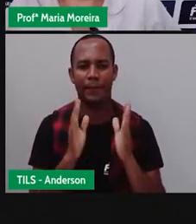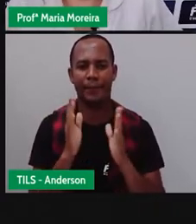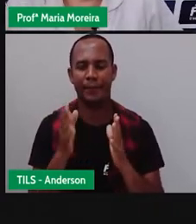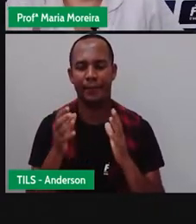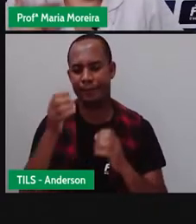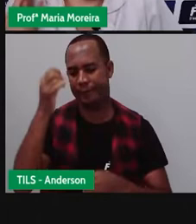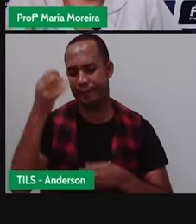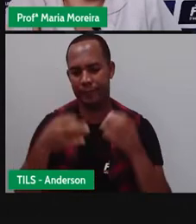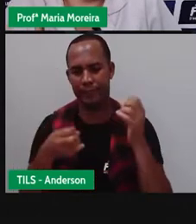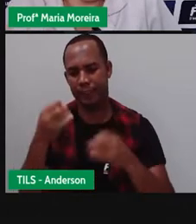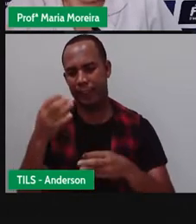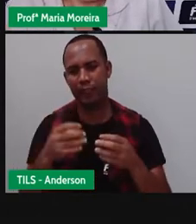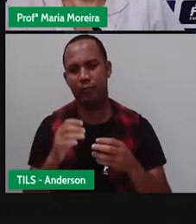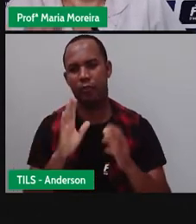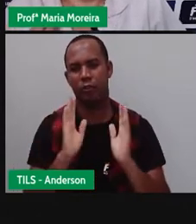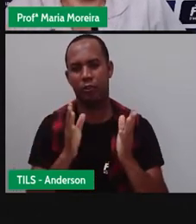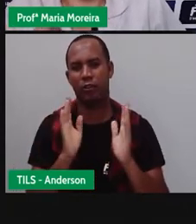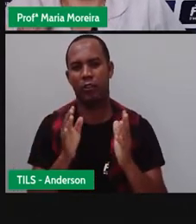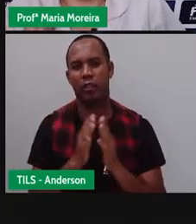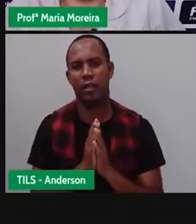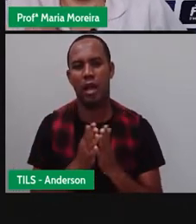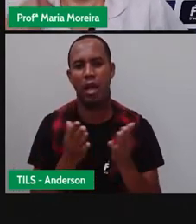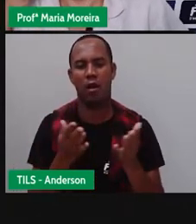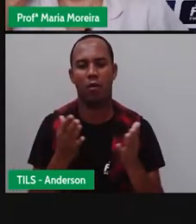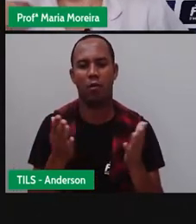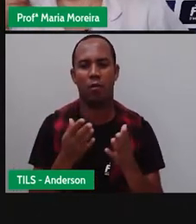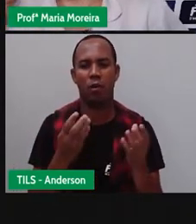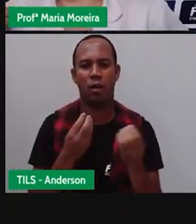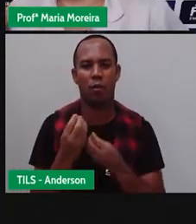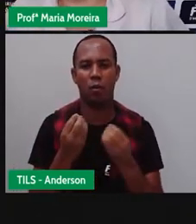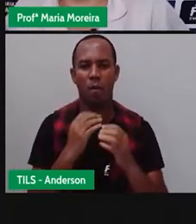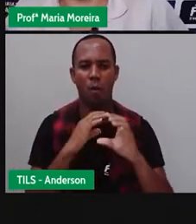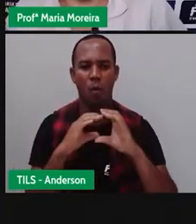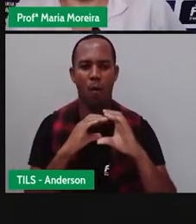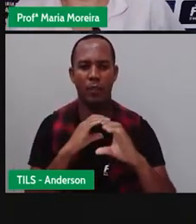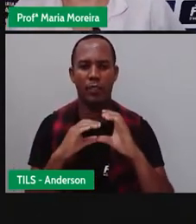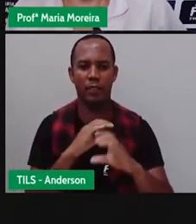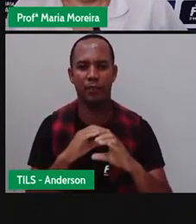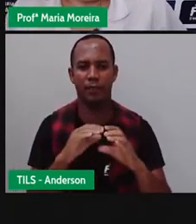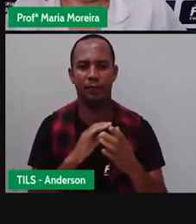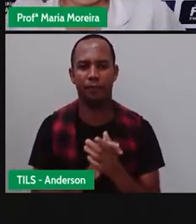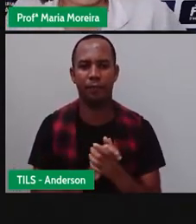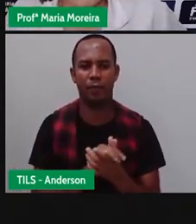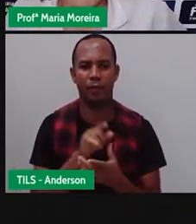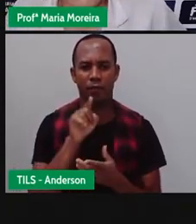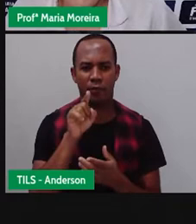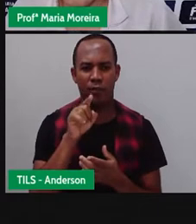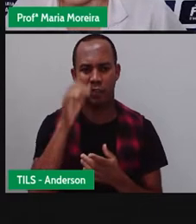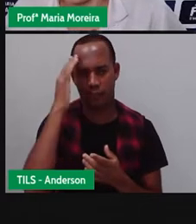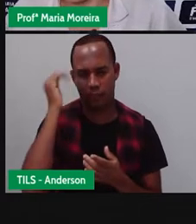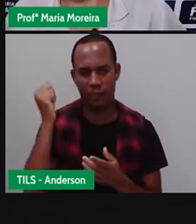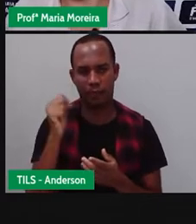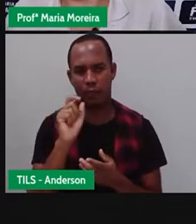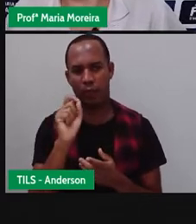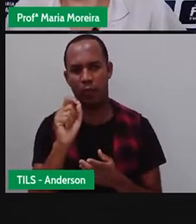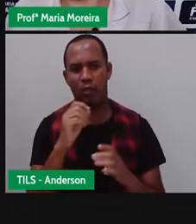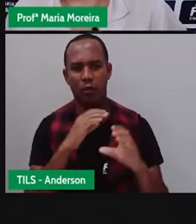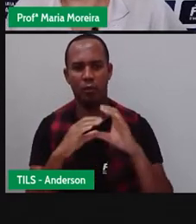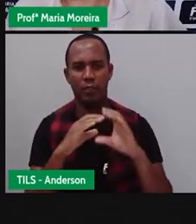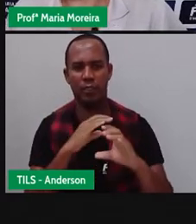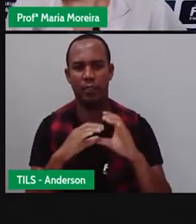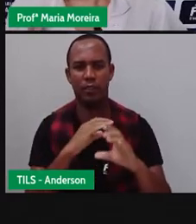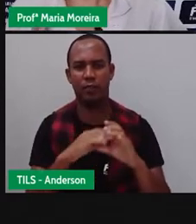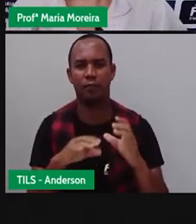de locomoção, e vamos agora pra o quê? Meios de comunicação. Você sabe o que é um meio de comunicação, Anderson?